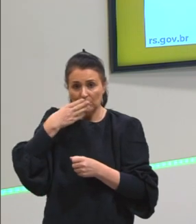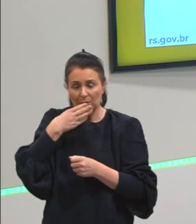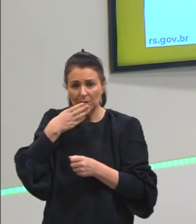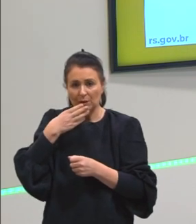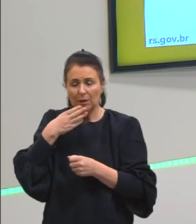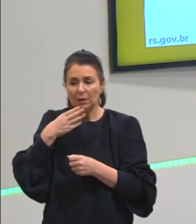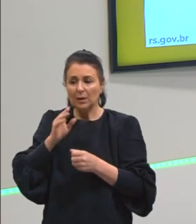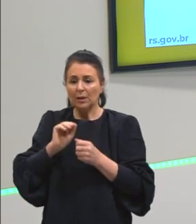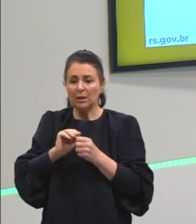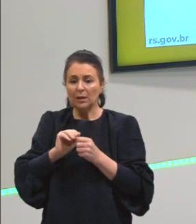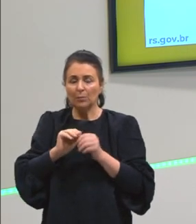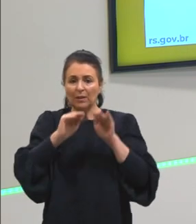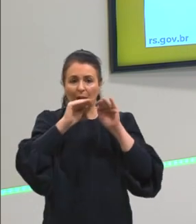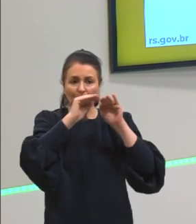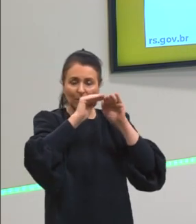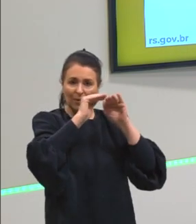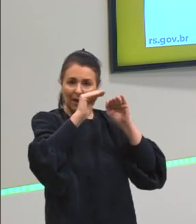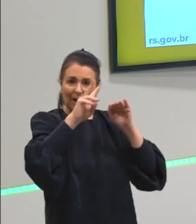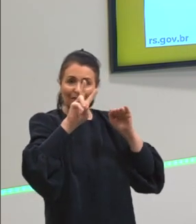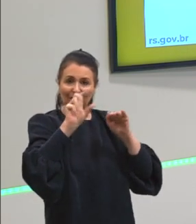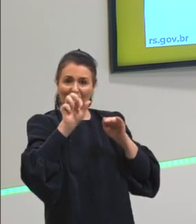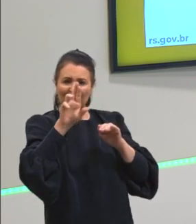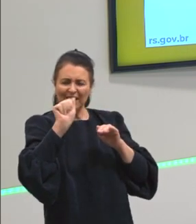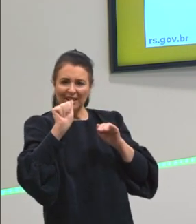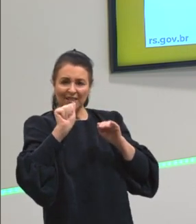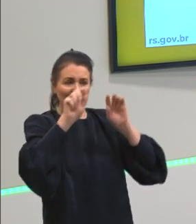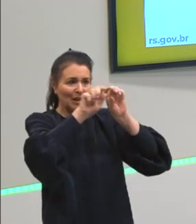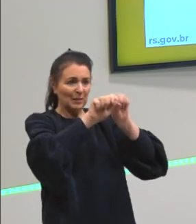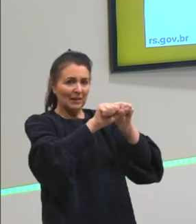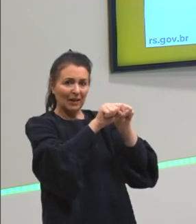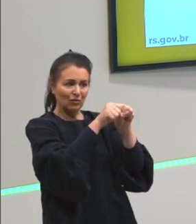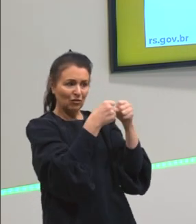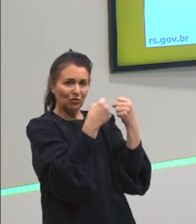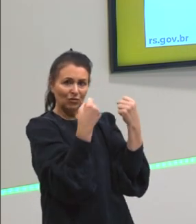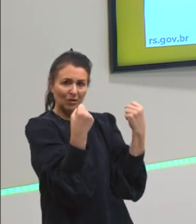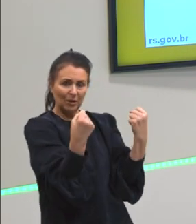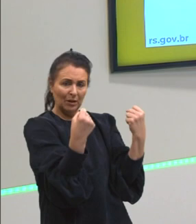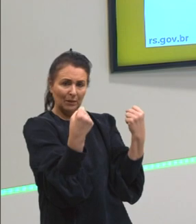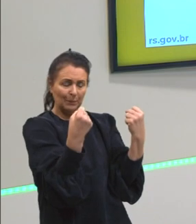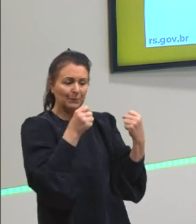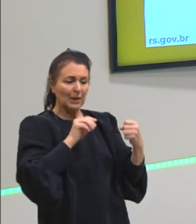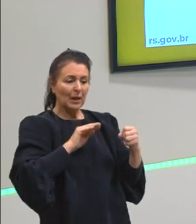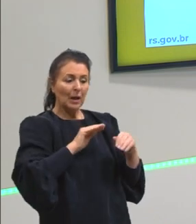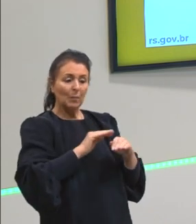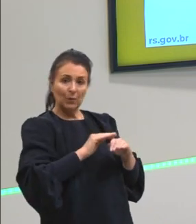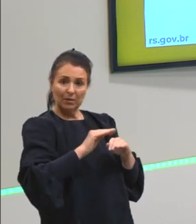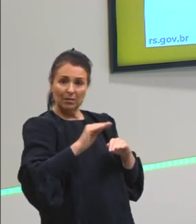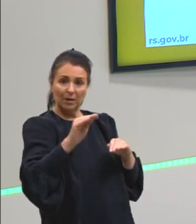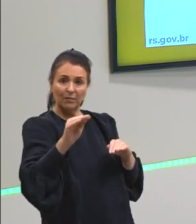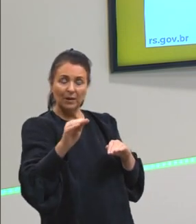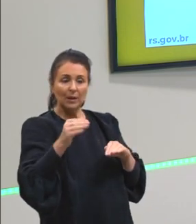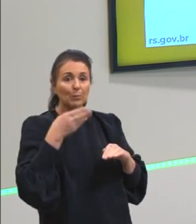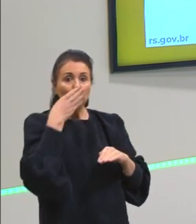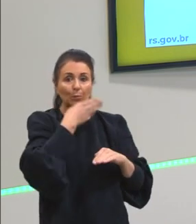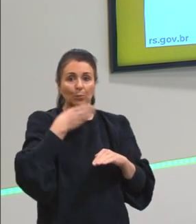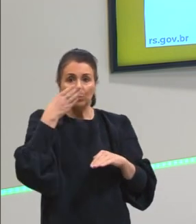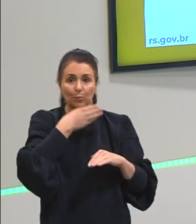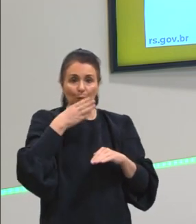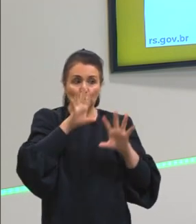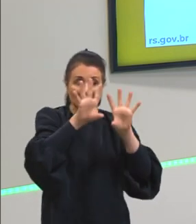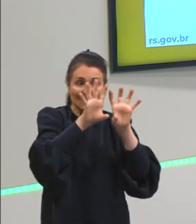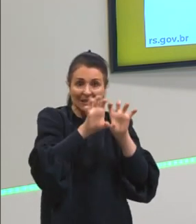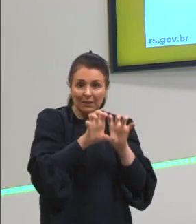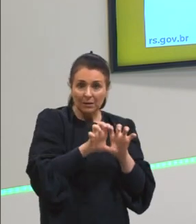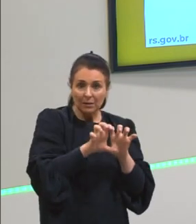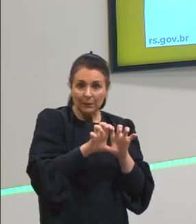colocavam na varanda, colocavam nas janelas para que o doce secasse, né? Ficasse seco.